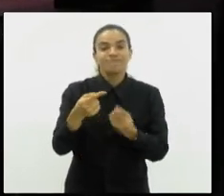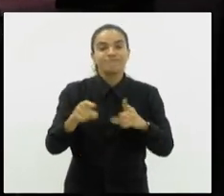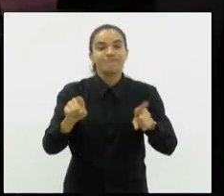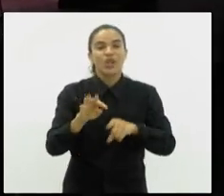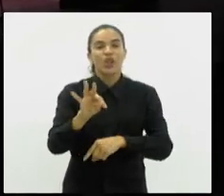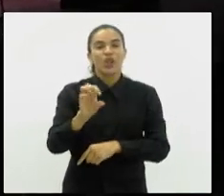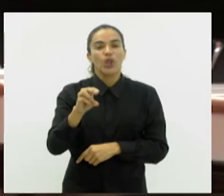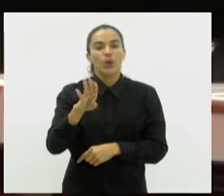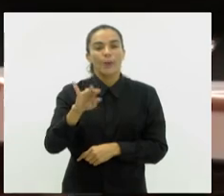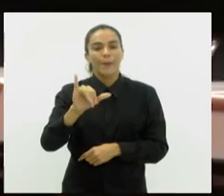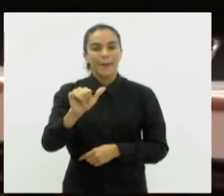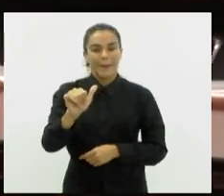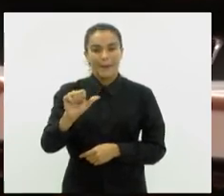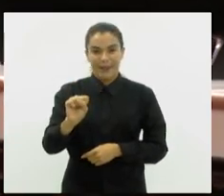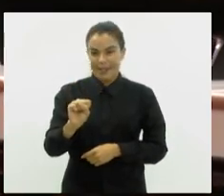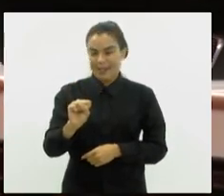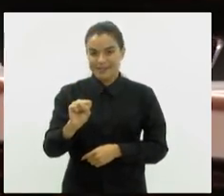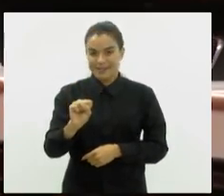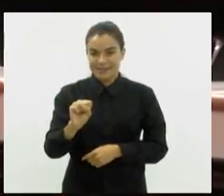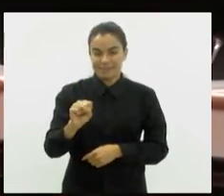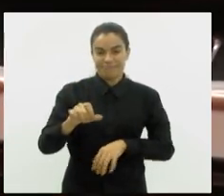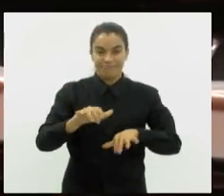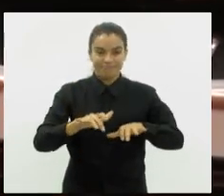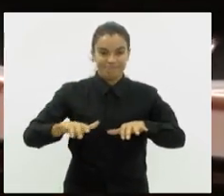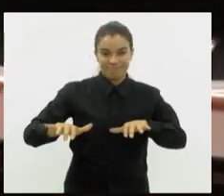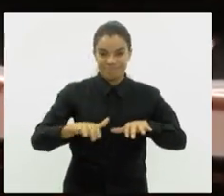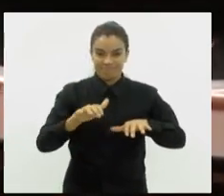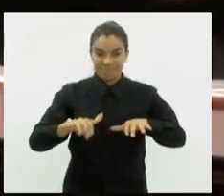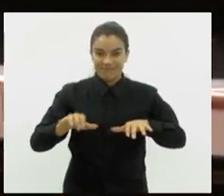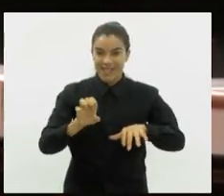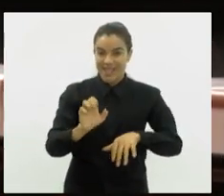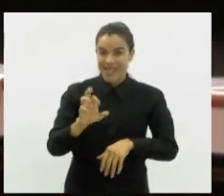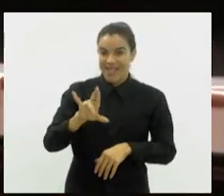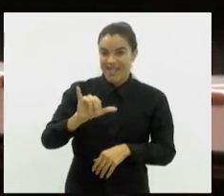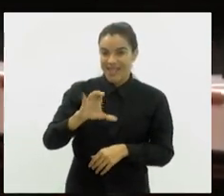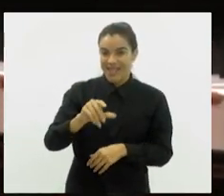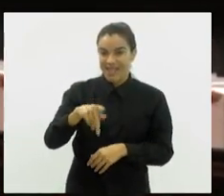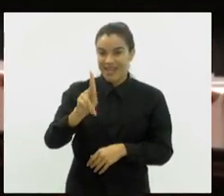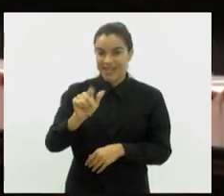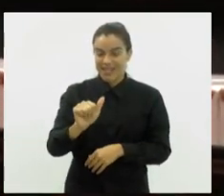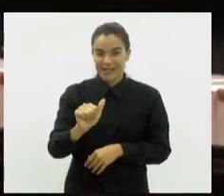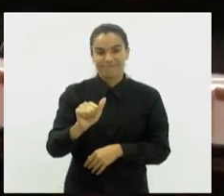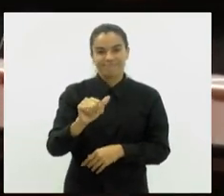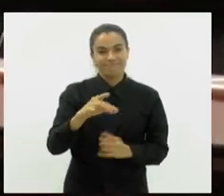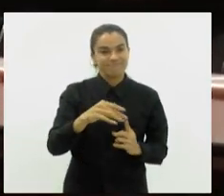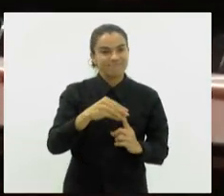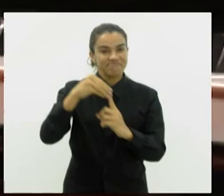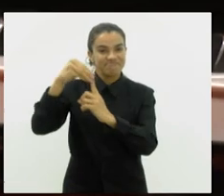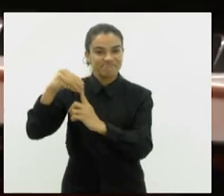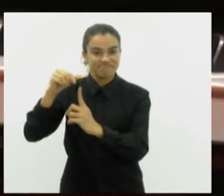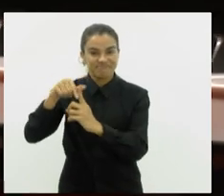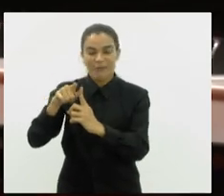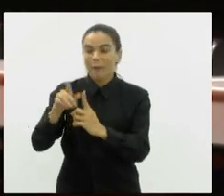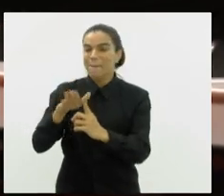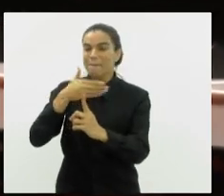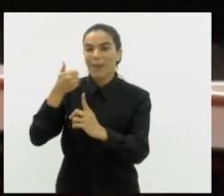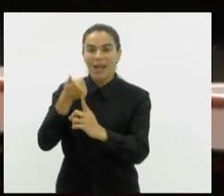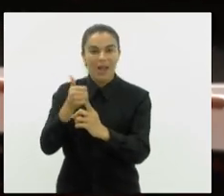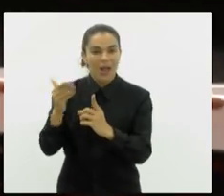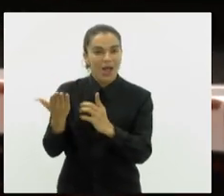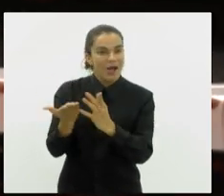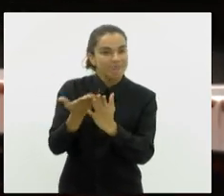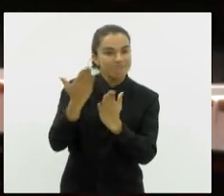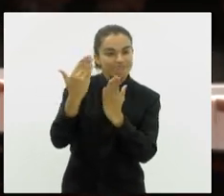Tobias Volkmann, com o solo da premiada pianista paulista Érica Ribeiro, indicada ao Grammy Latino de melhor álbum clássico em 2022.